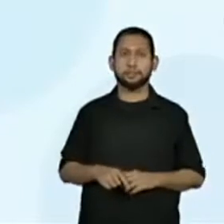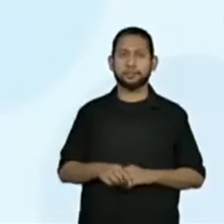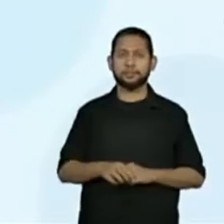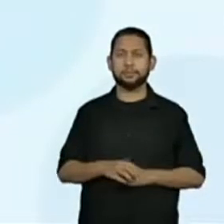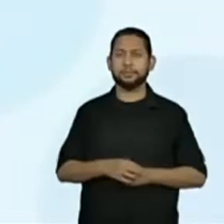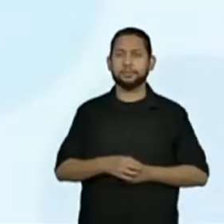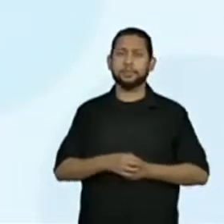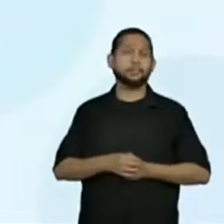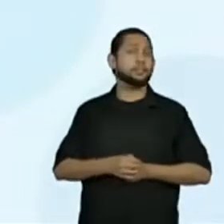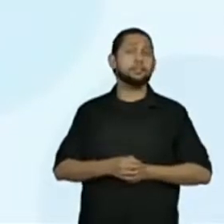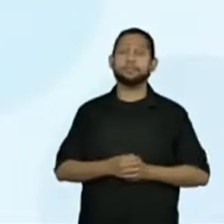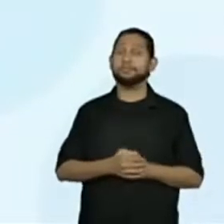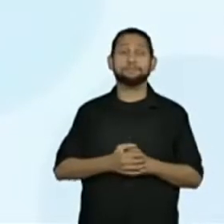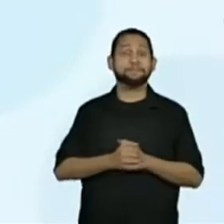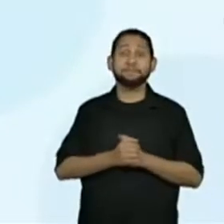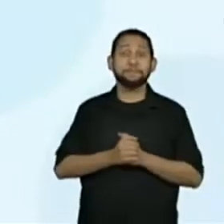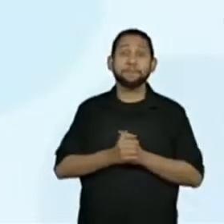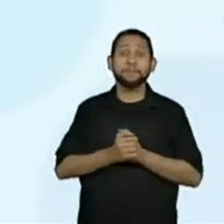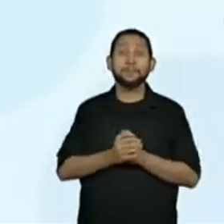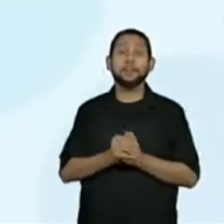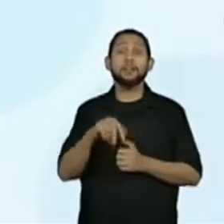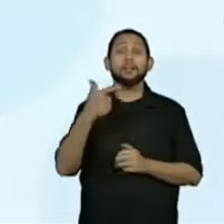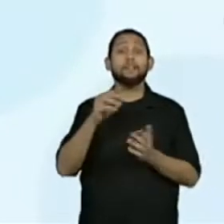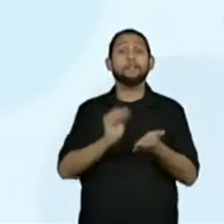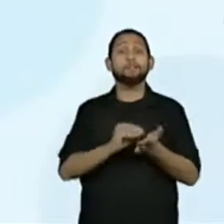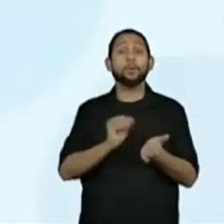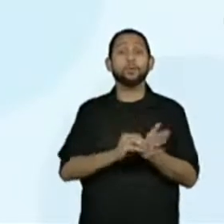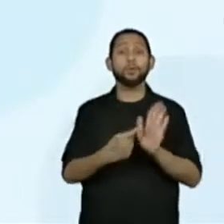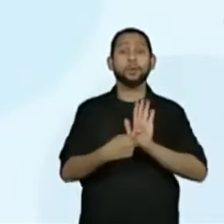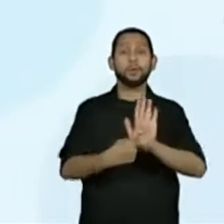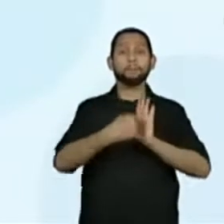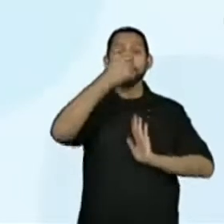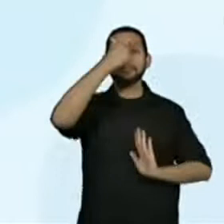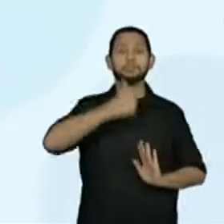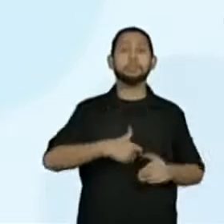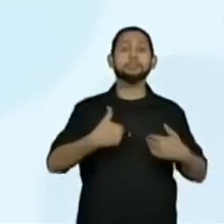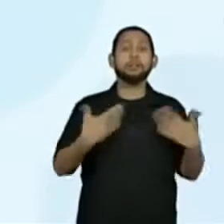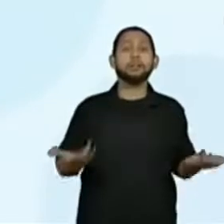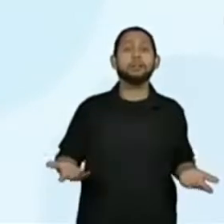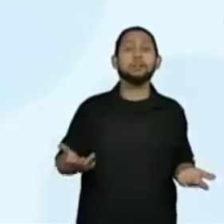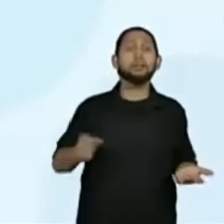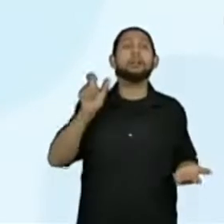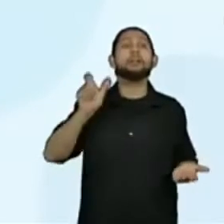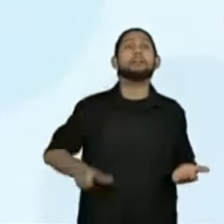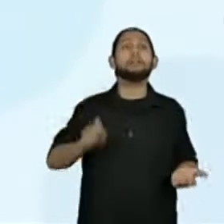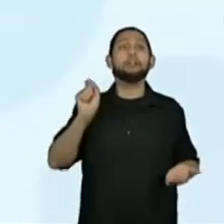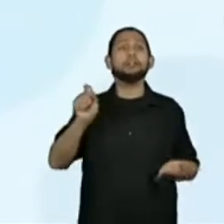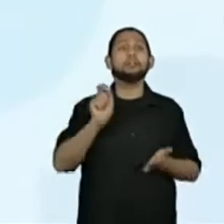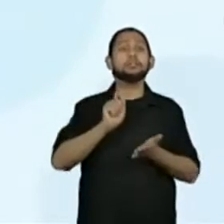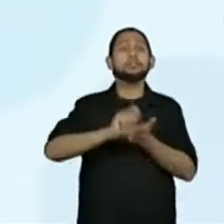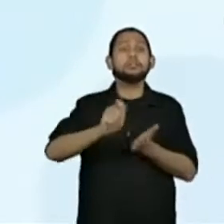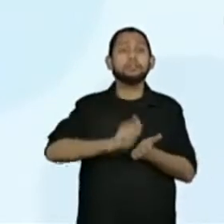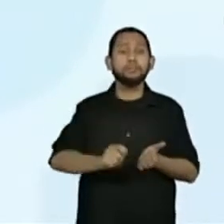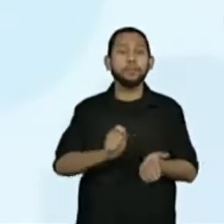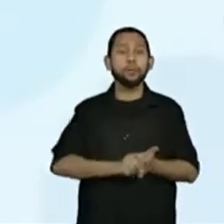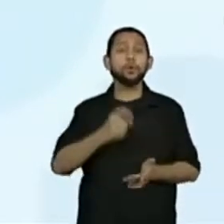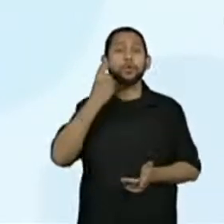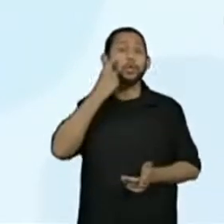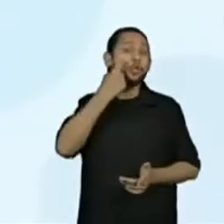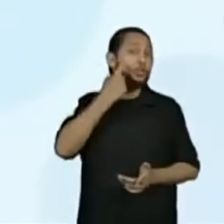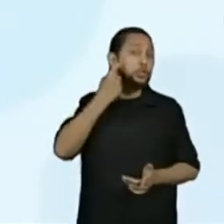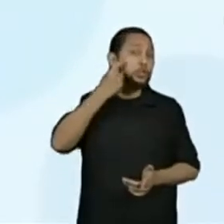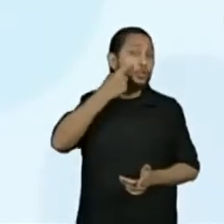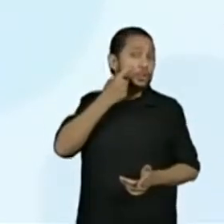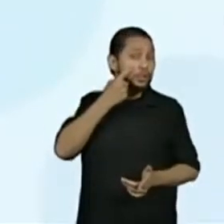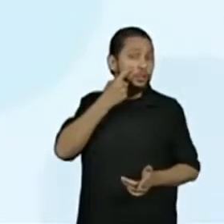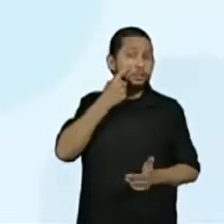ortografia não. Não tem apresentação. Vou colocar... Deixa eu ver. Eu vou encaixar. Vou